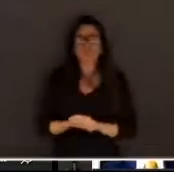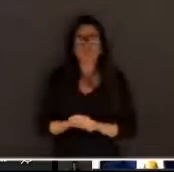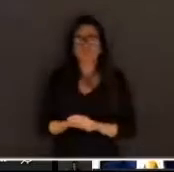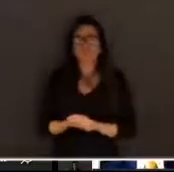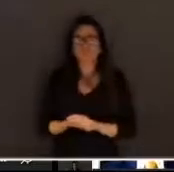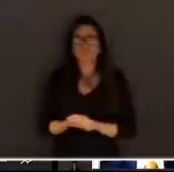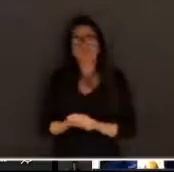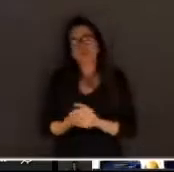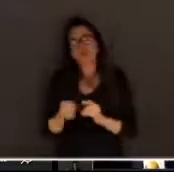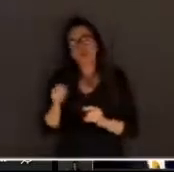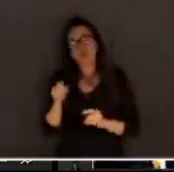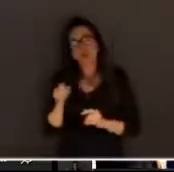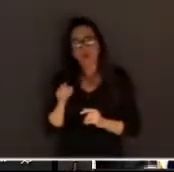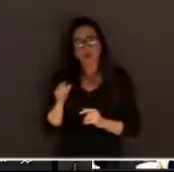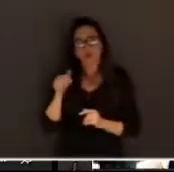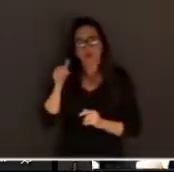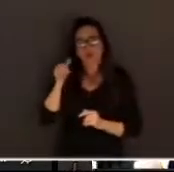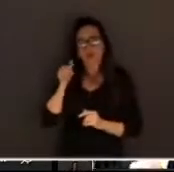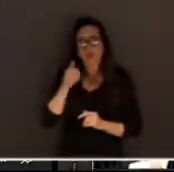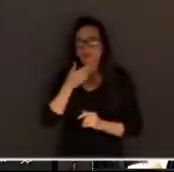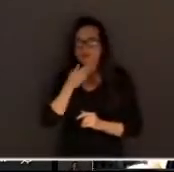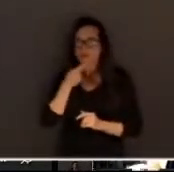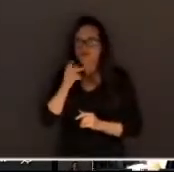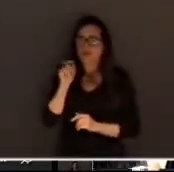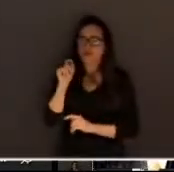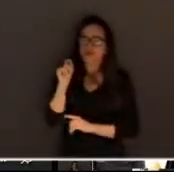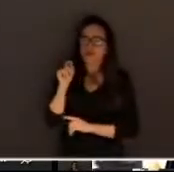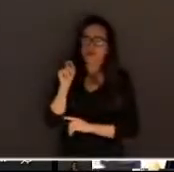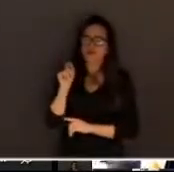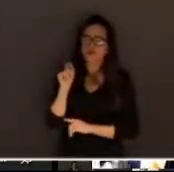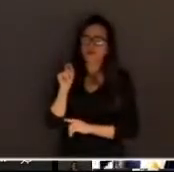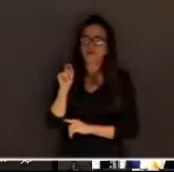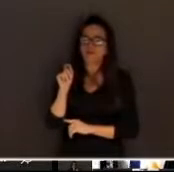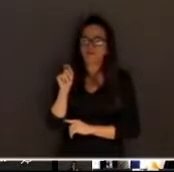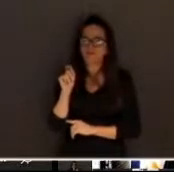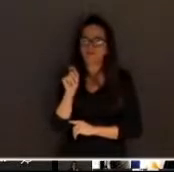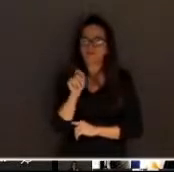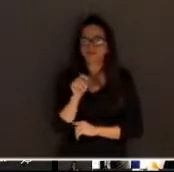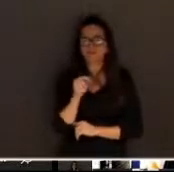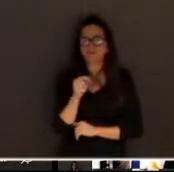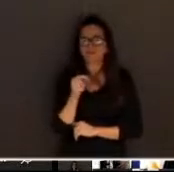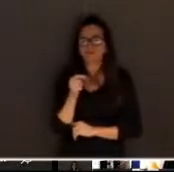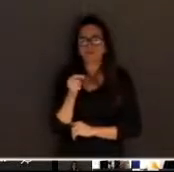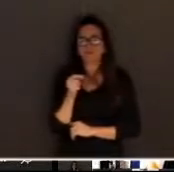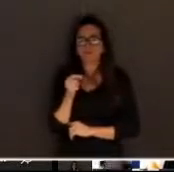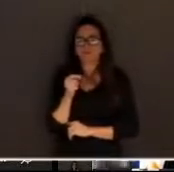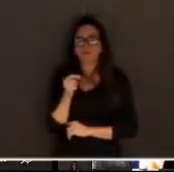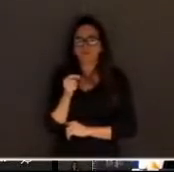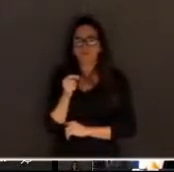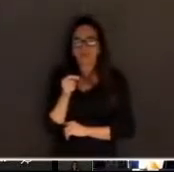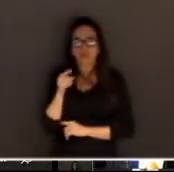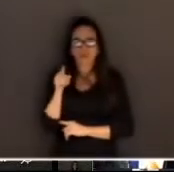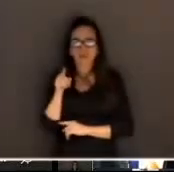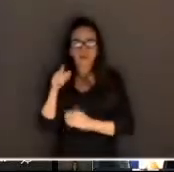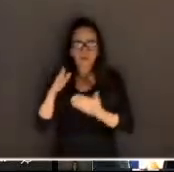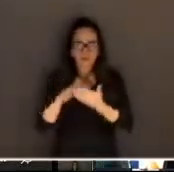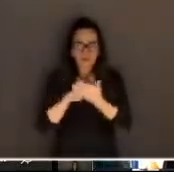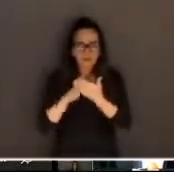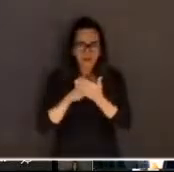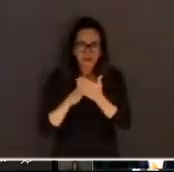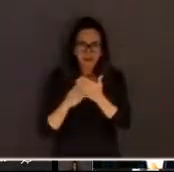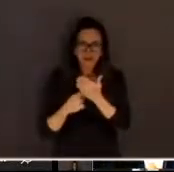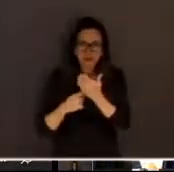Stephen King escreveu essa obra, Escuridão Total e Sem Estrelas, e nessa obra ele